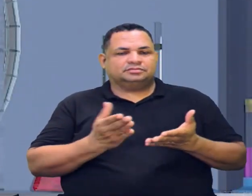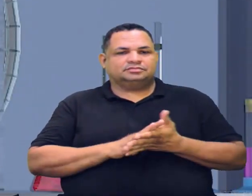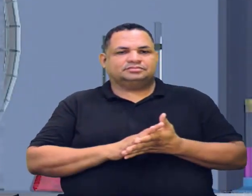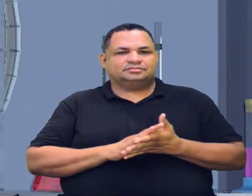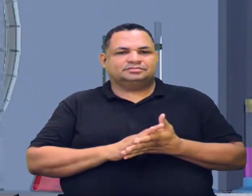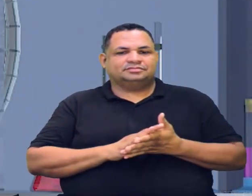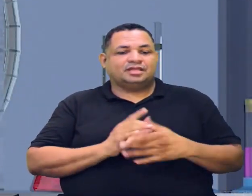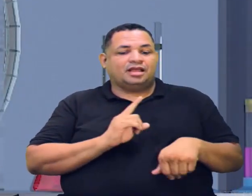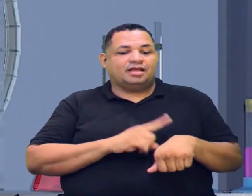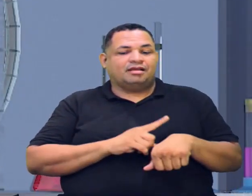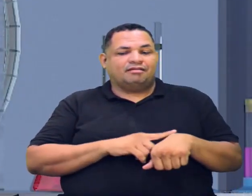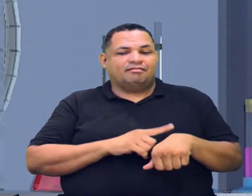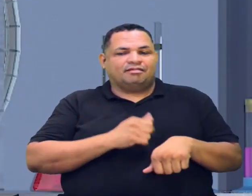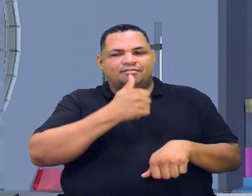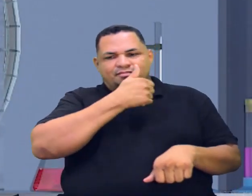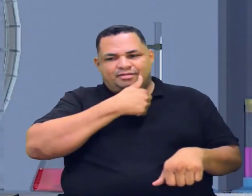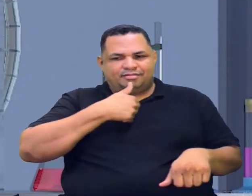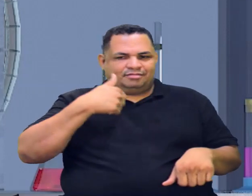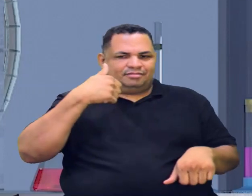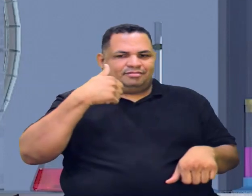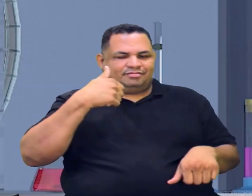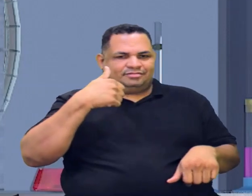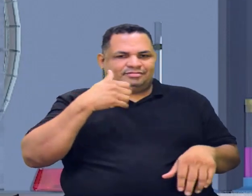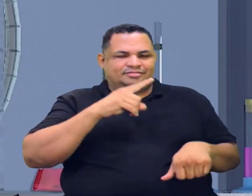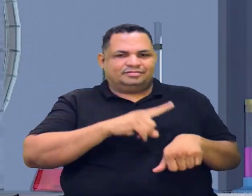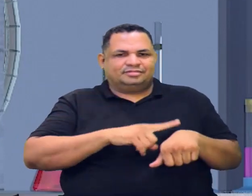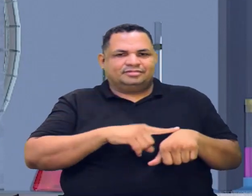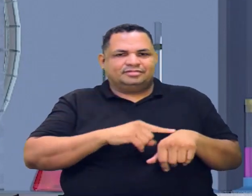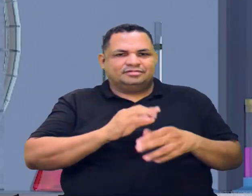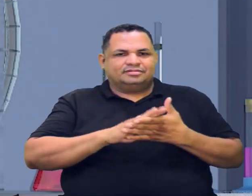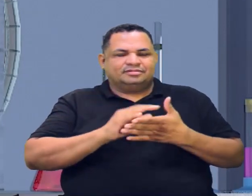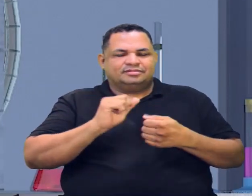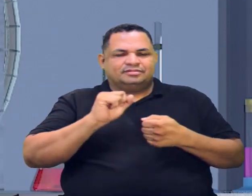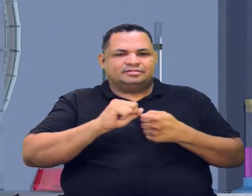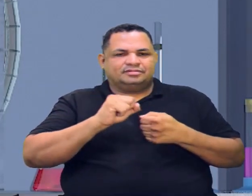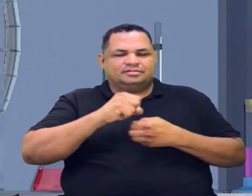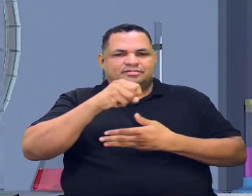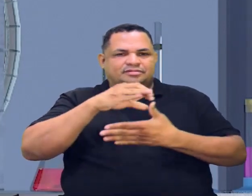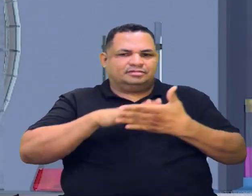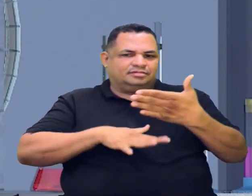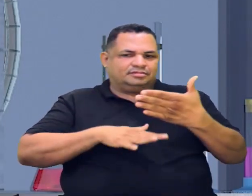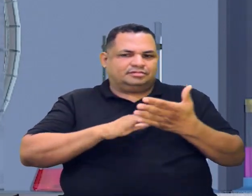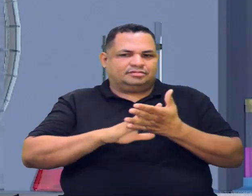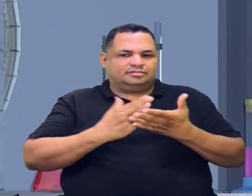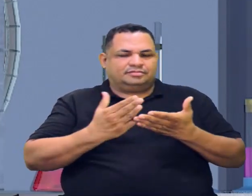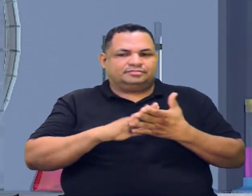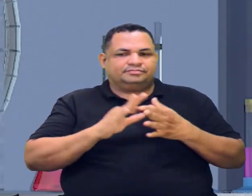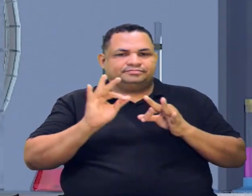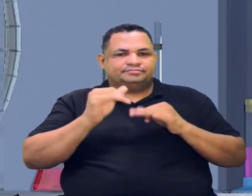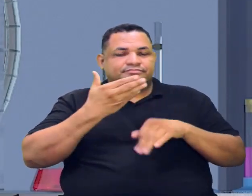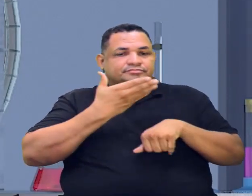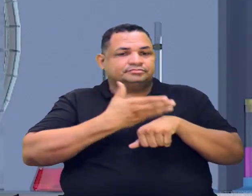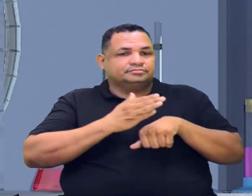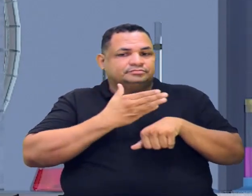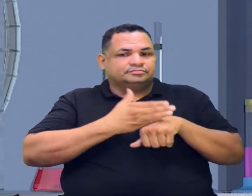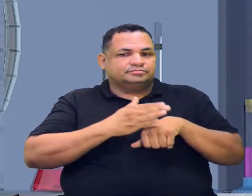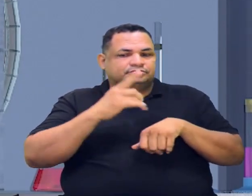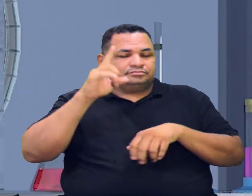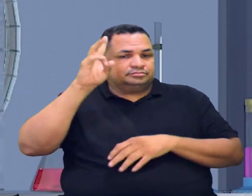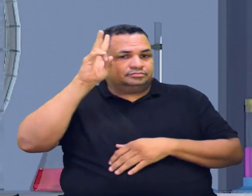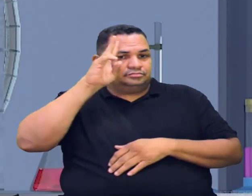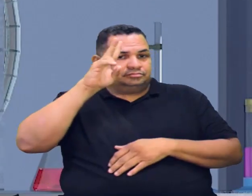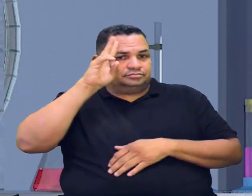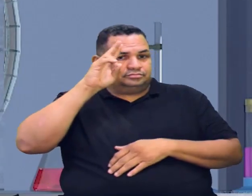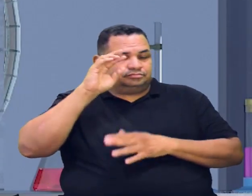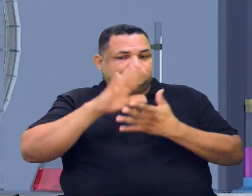grande hora, o grande momento. A hora da atividade. Vocês vão praticar aí, lembrando